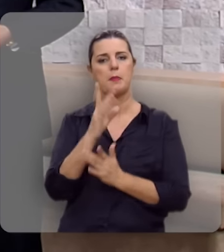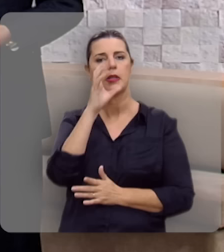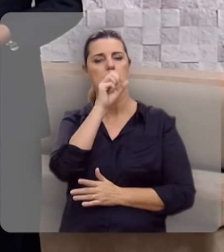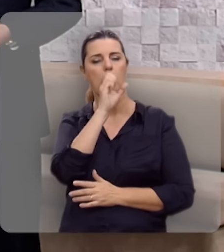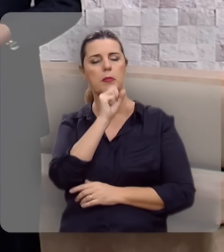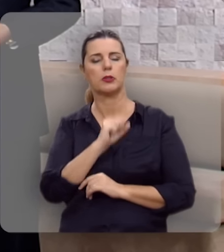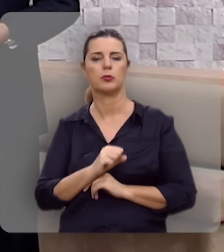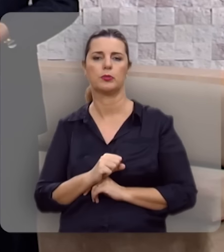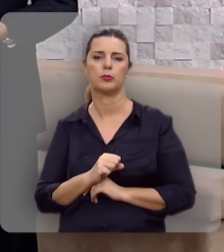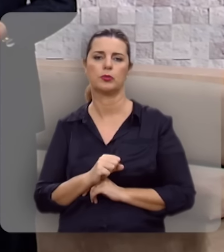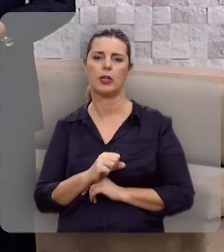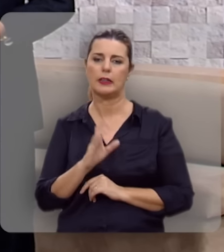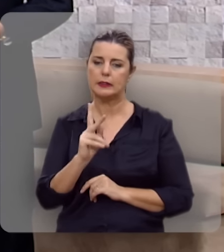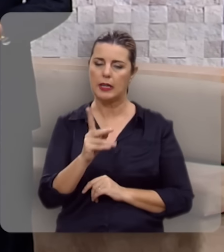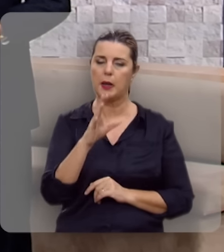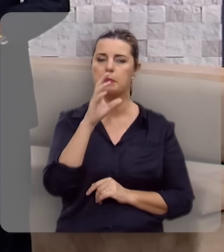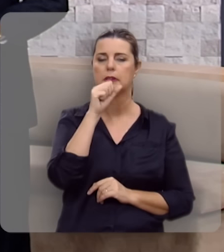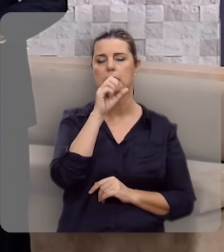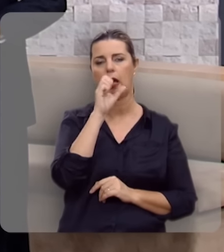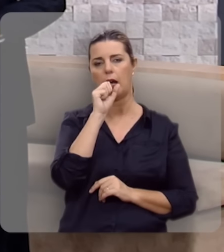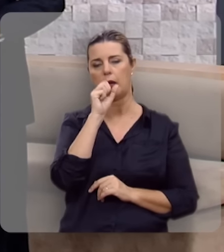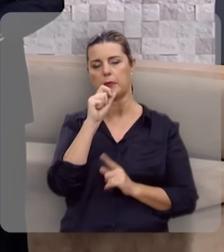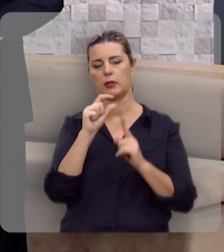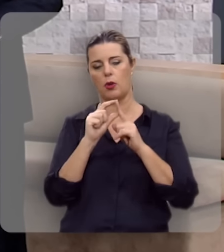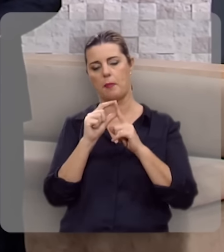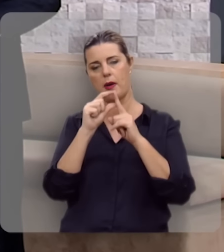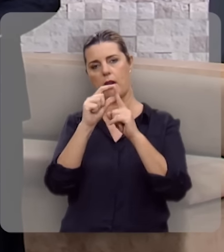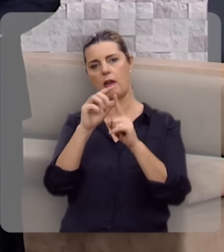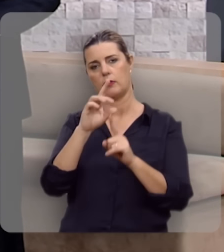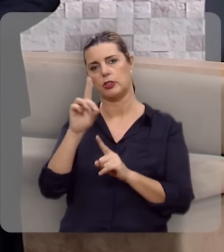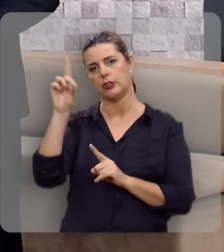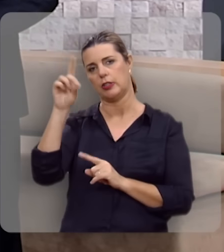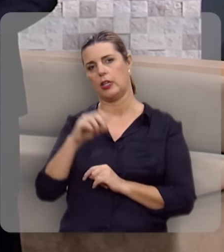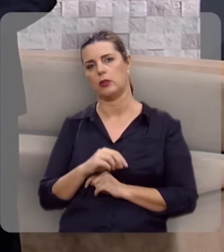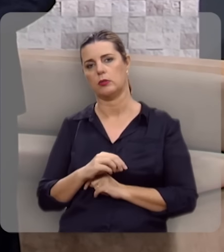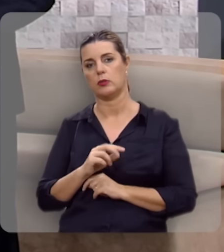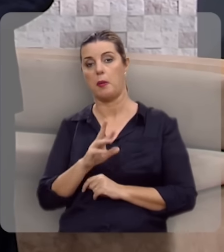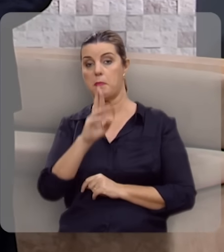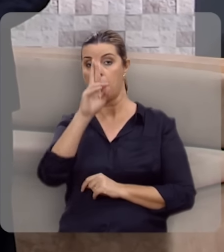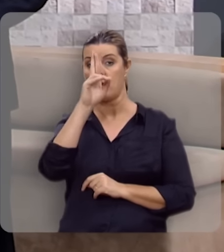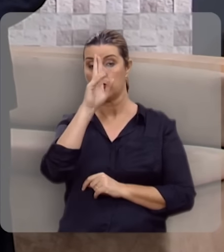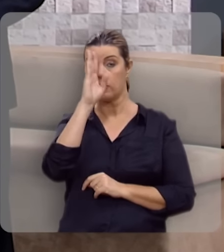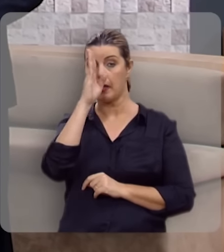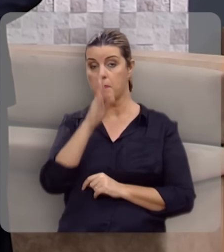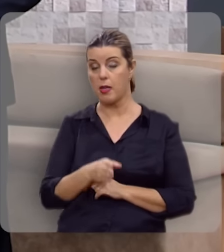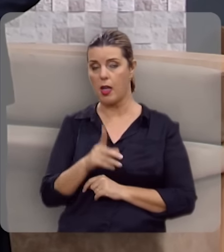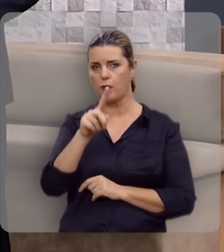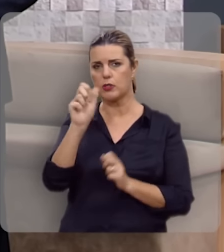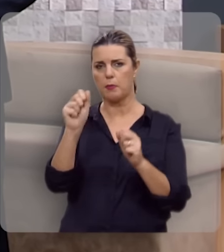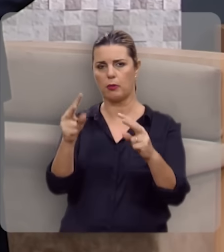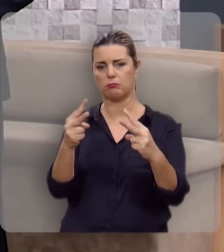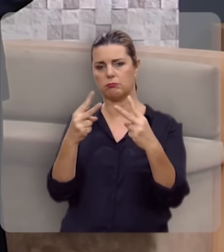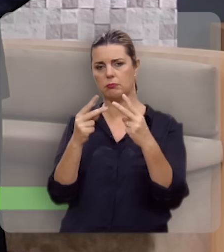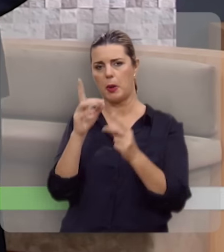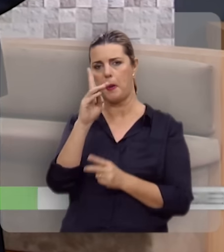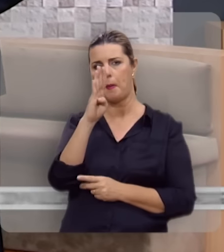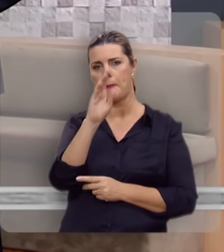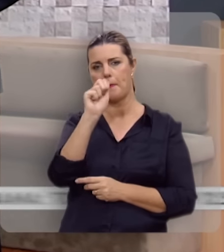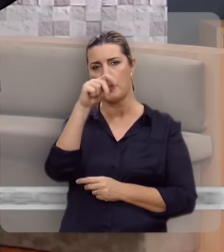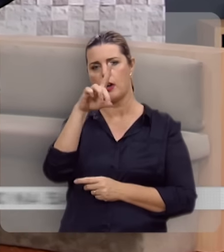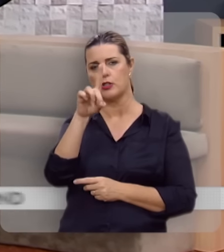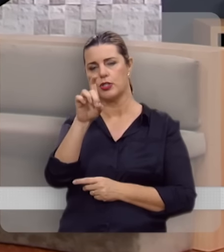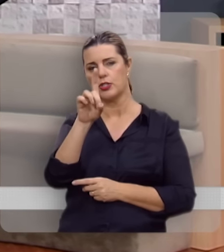sábado. Todo sábado. A palavra de Deus. Meio dia e meia, você pode ligar na Band